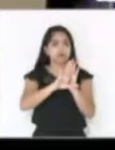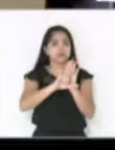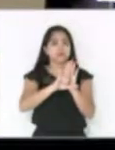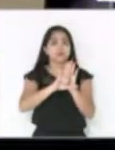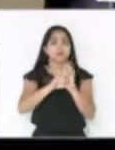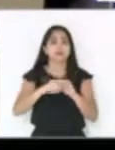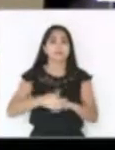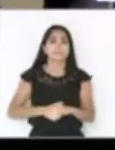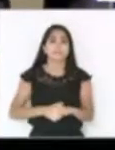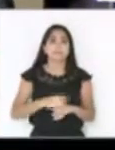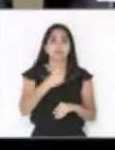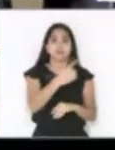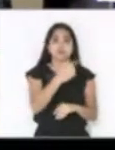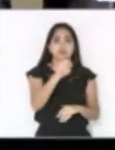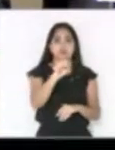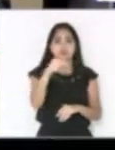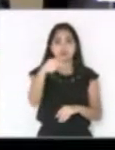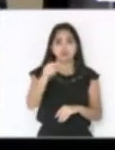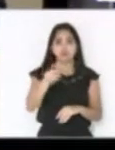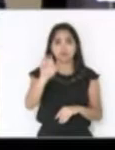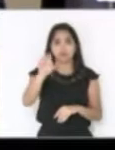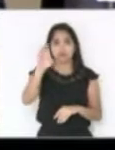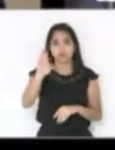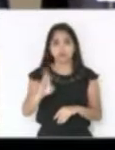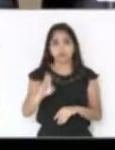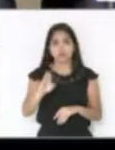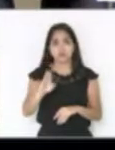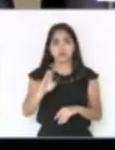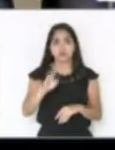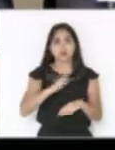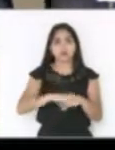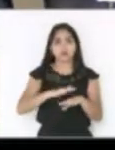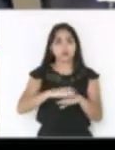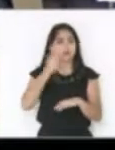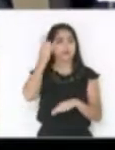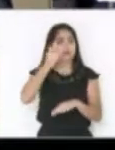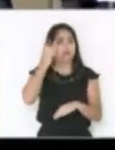O PL 52.2.17. De autoria do deputado Serafim deputado Patrício do